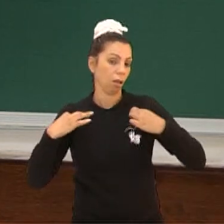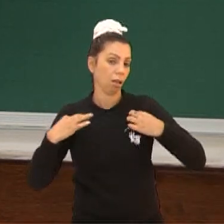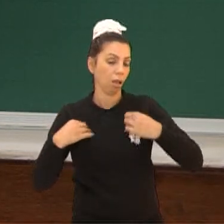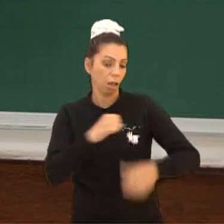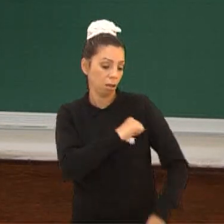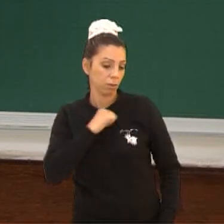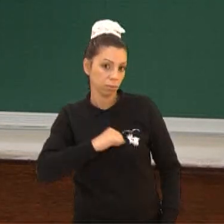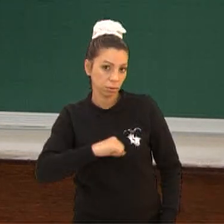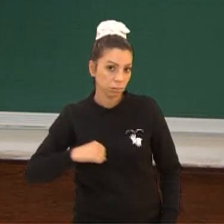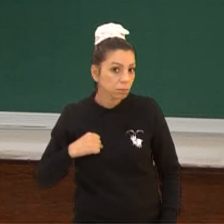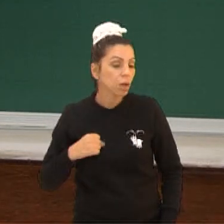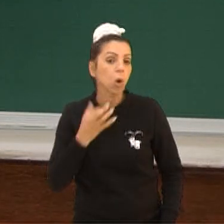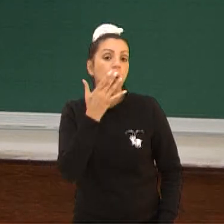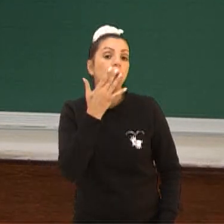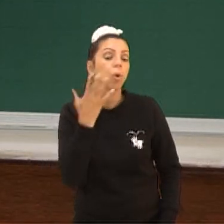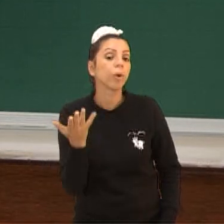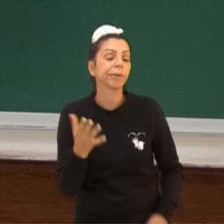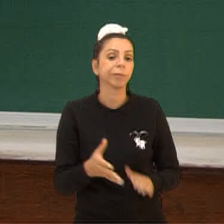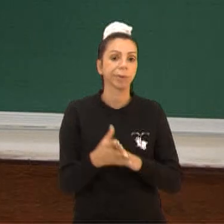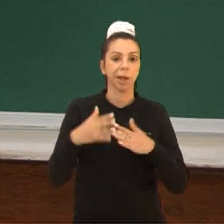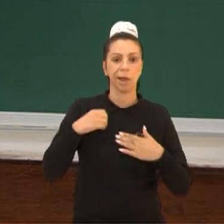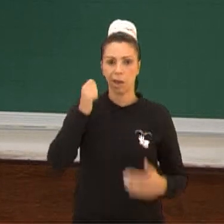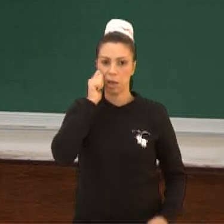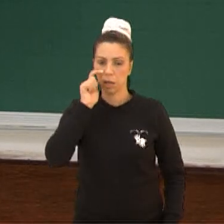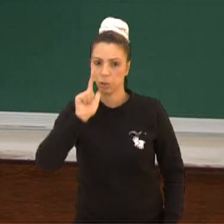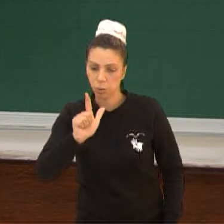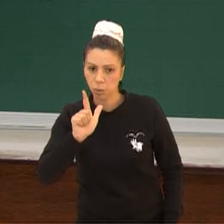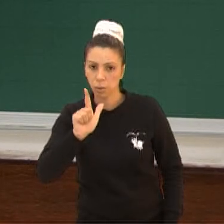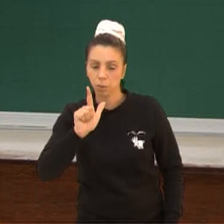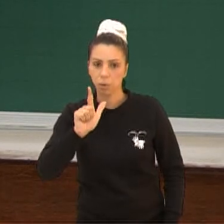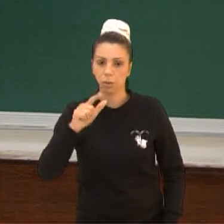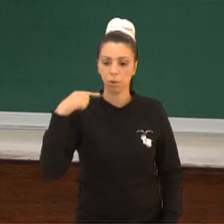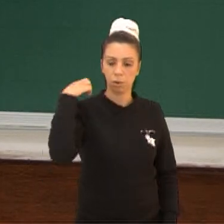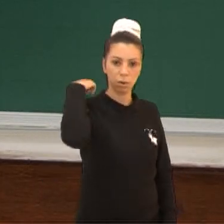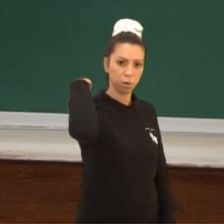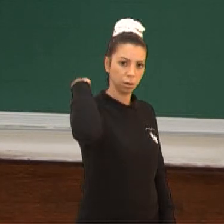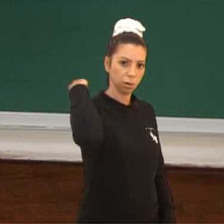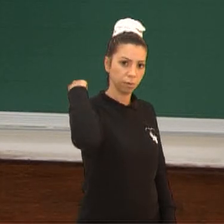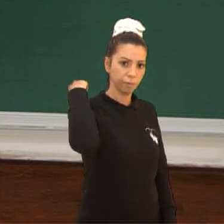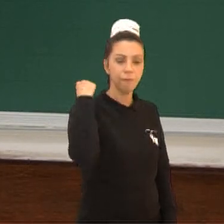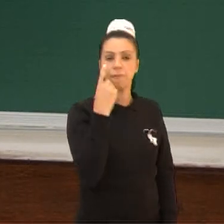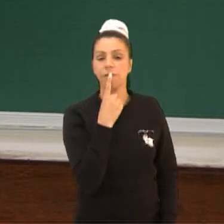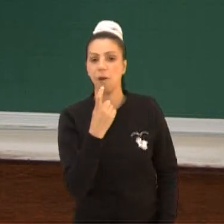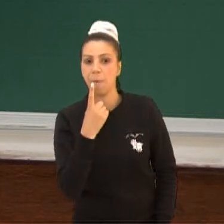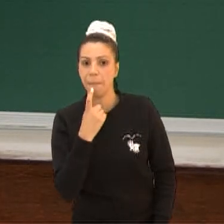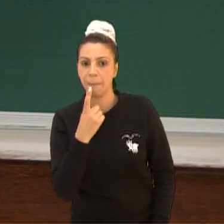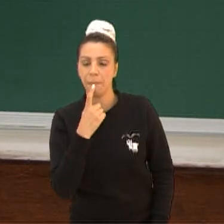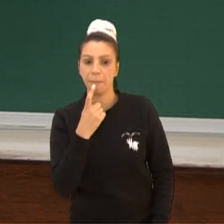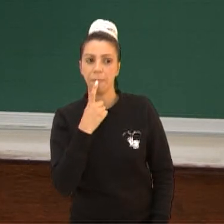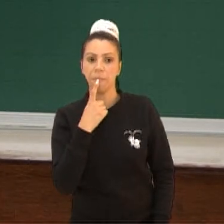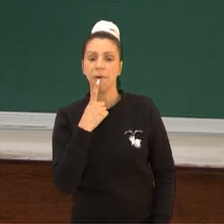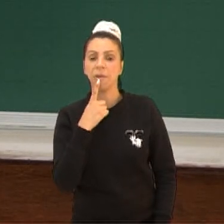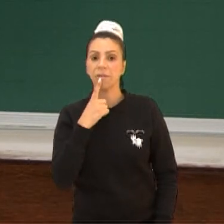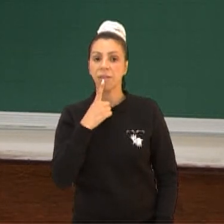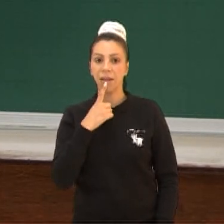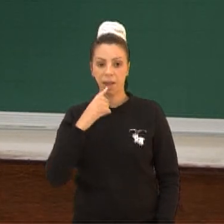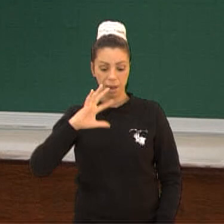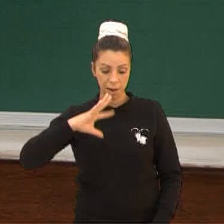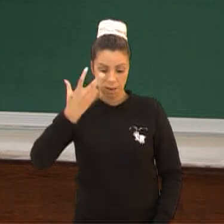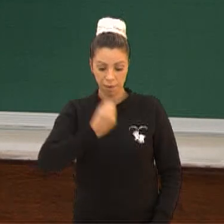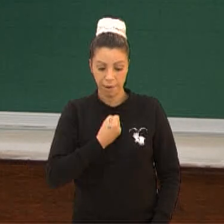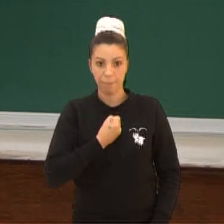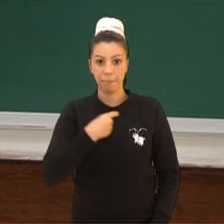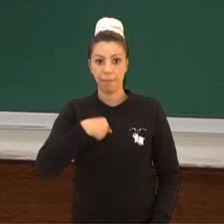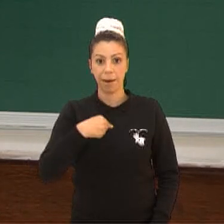-homem? Ele tem um uniforme azul, tem uma capa vermelha e tem um símbolo com a cor